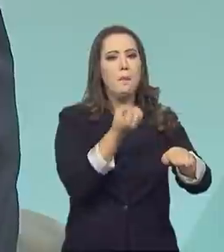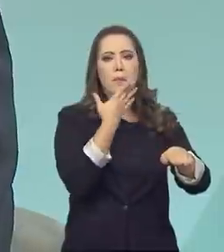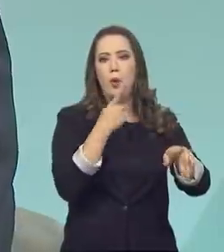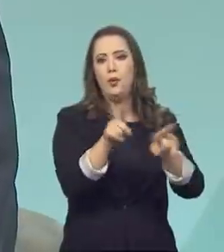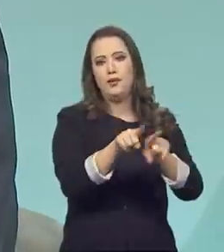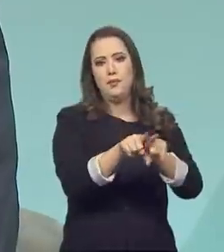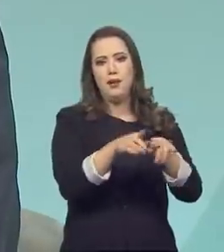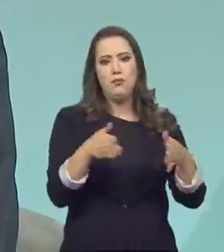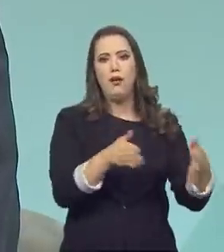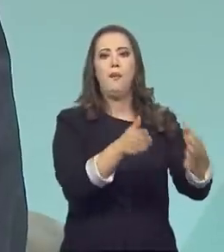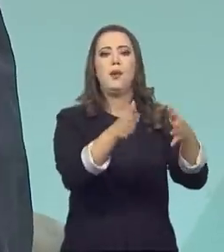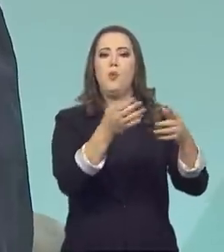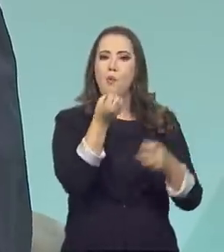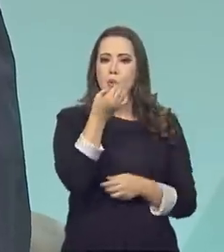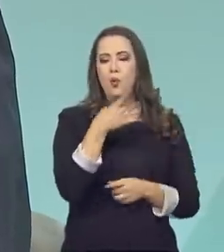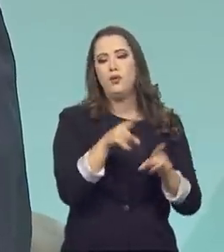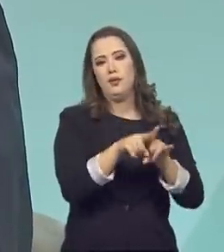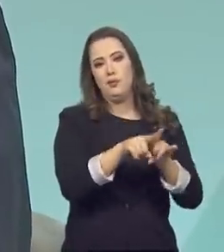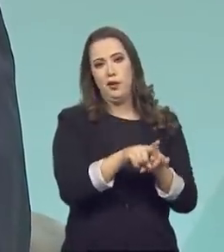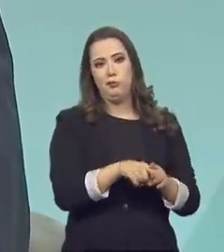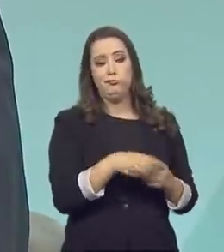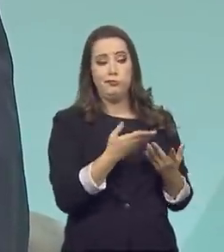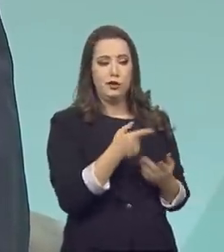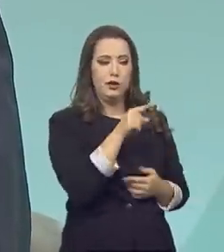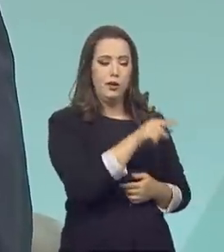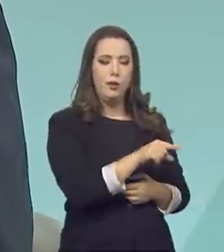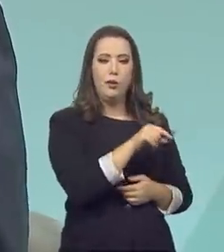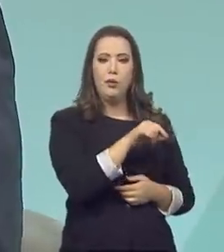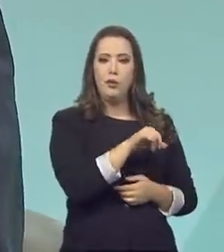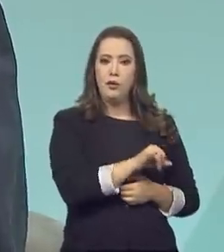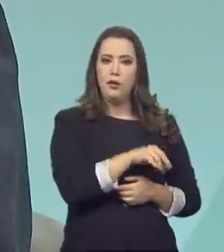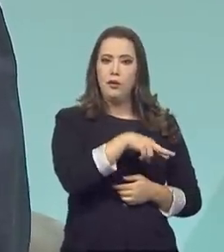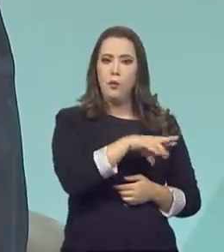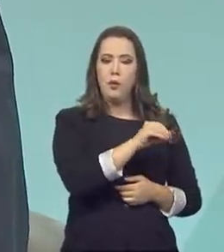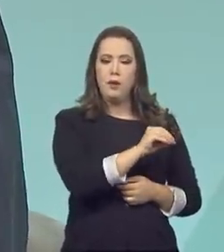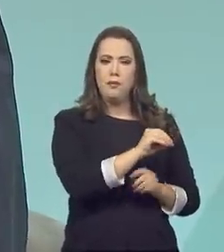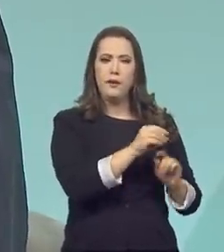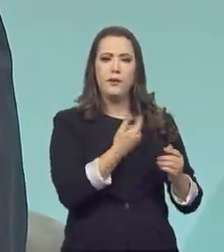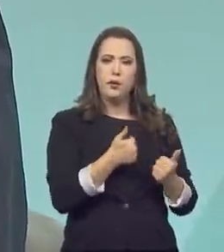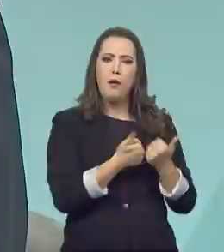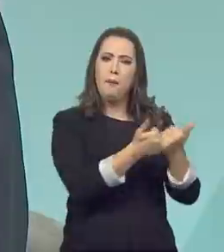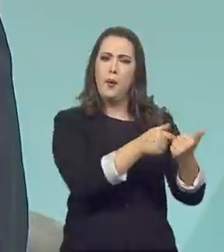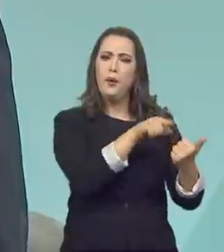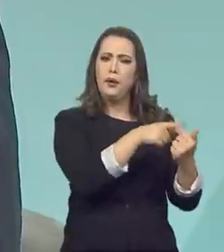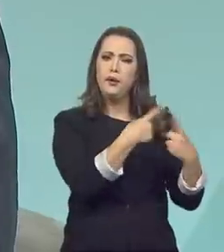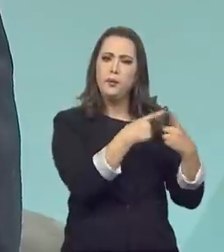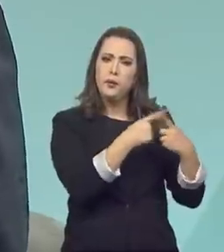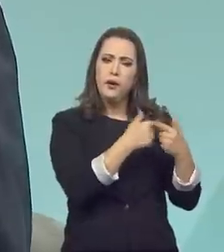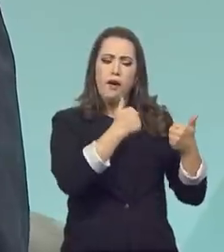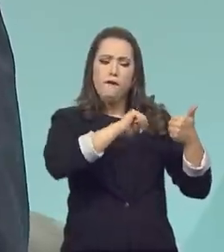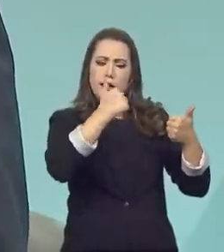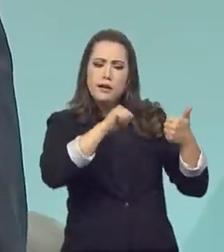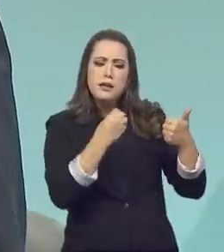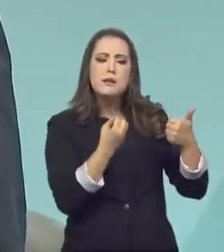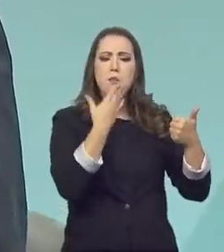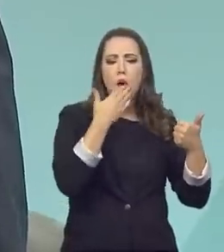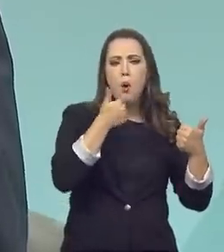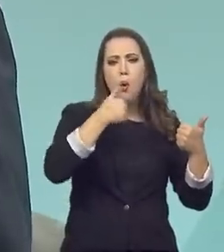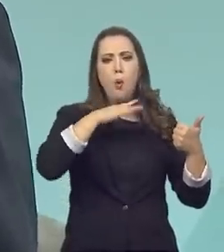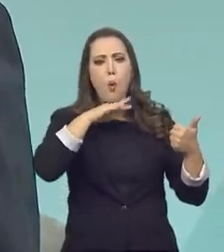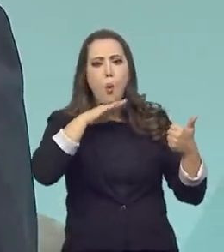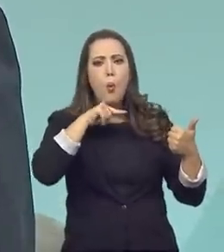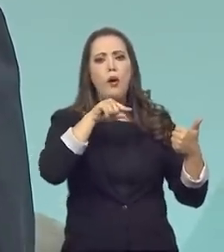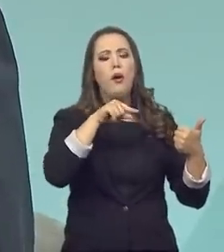apoio vem na metrologia, que é a forma como medir. Se eu não consigo medir, eu não consigo evoluir o produto. Vem na avaliação dessa conformidade,